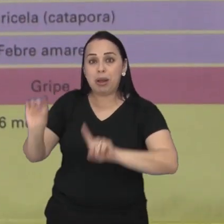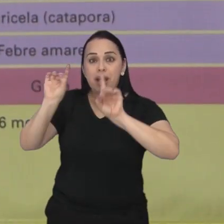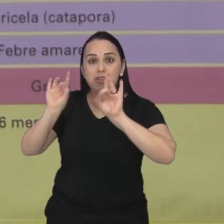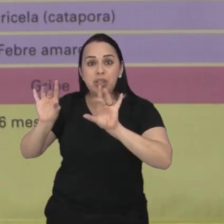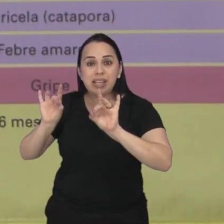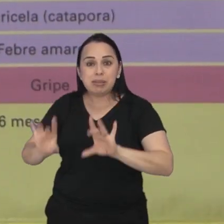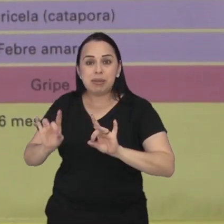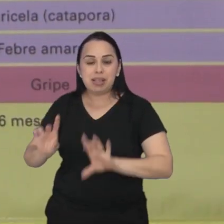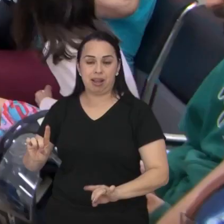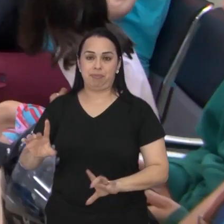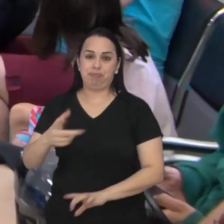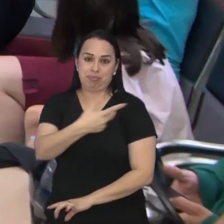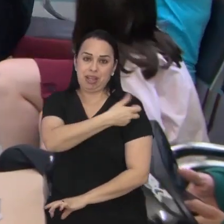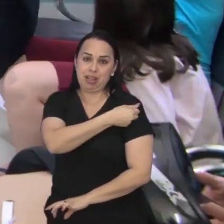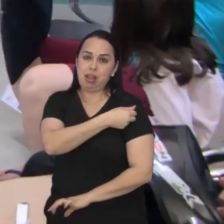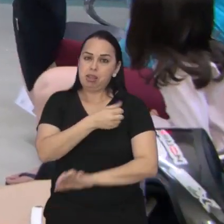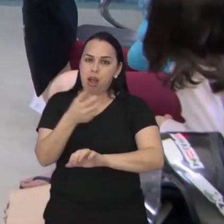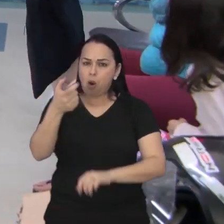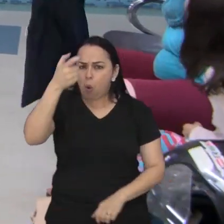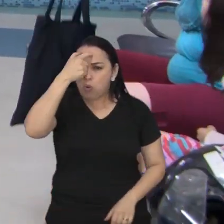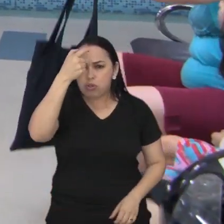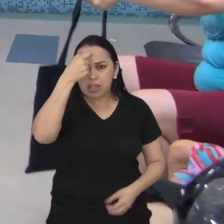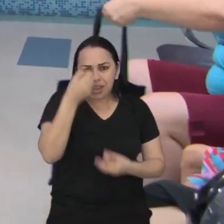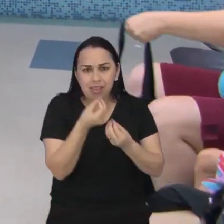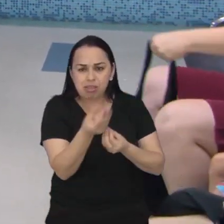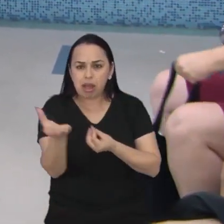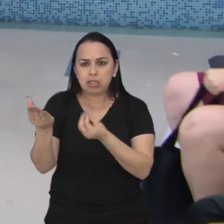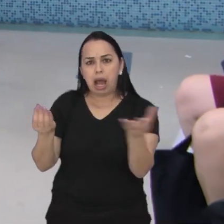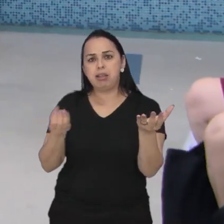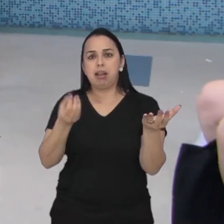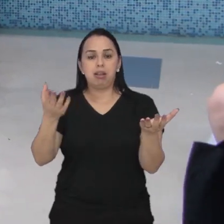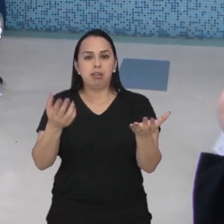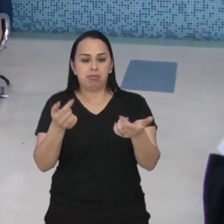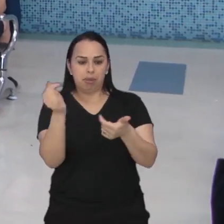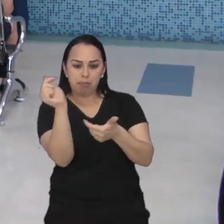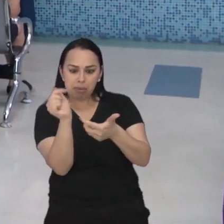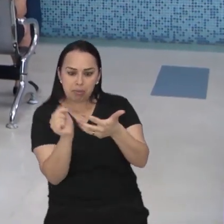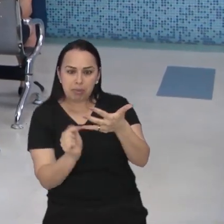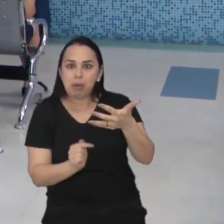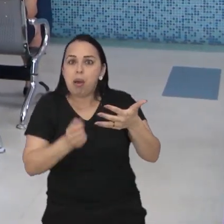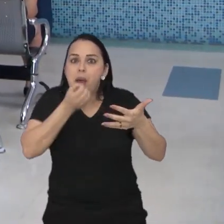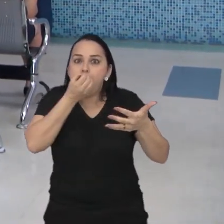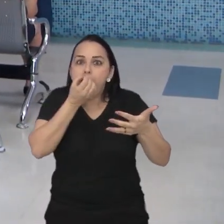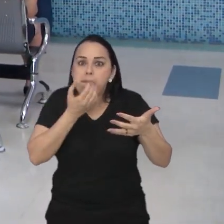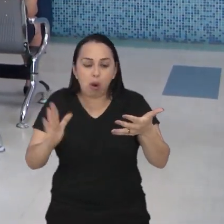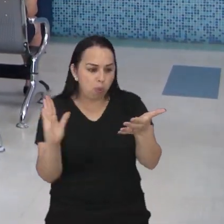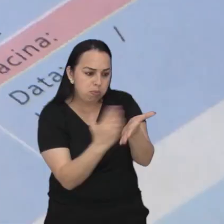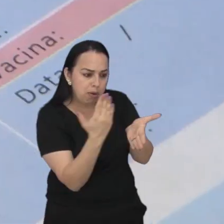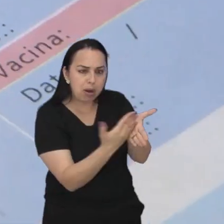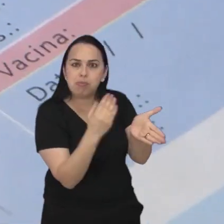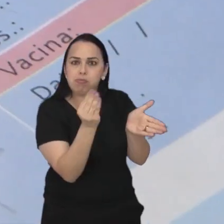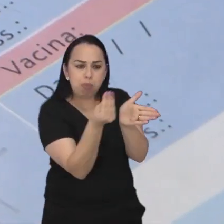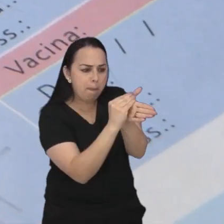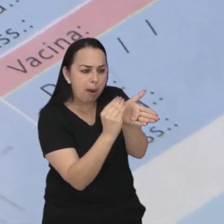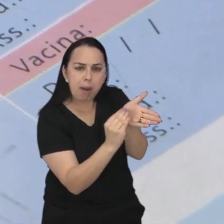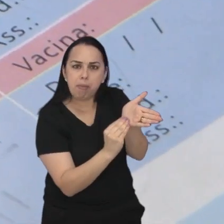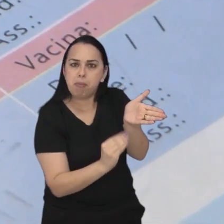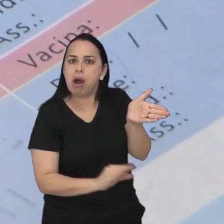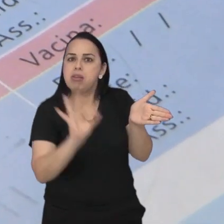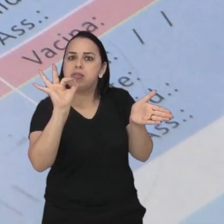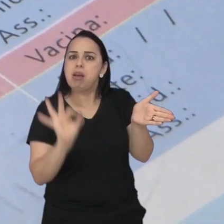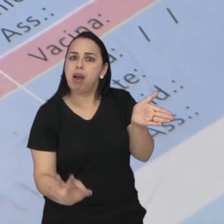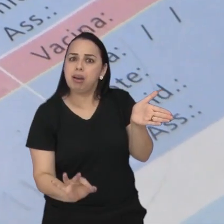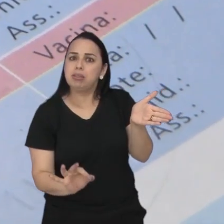17 de outubro como forma de conscientizar a população dos benefícios de manter a caderneta de